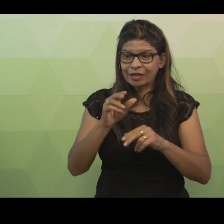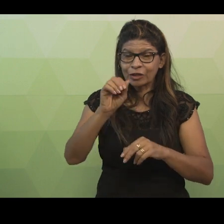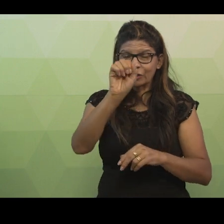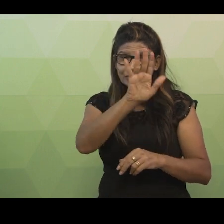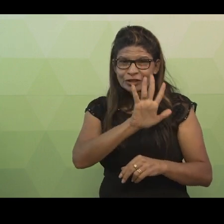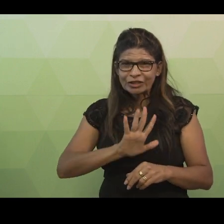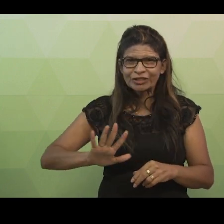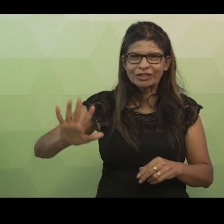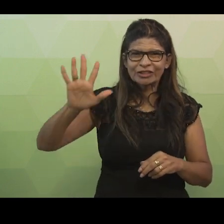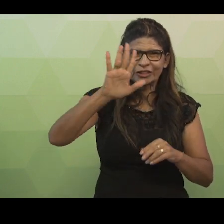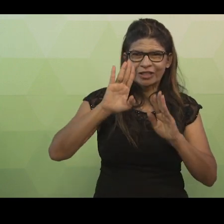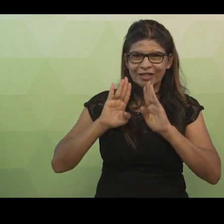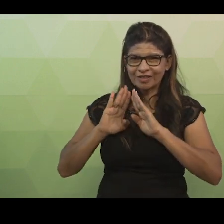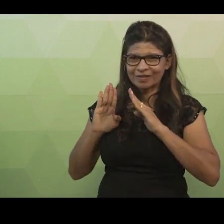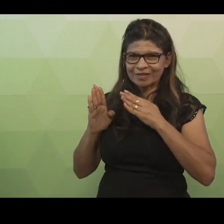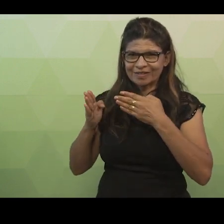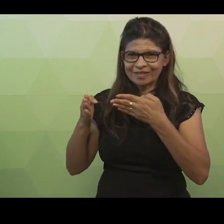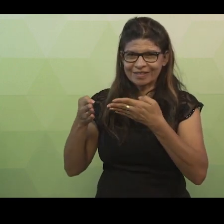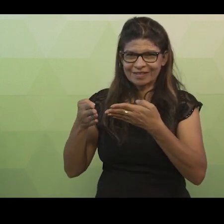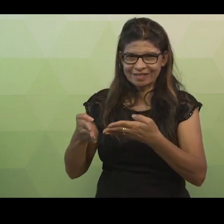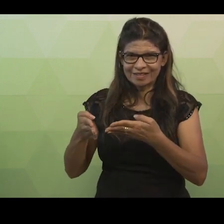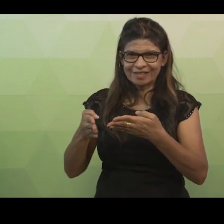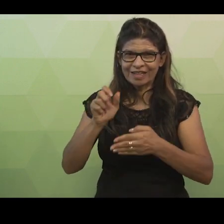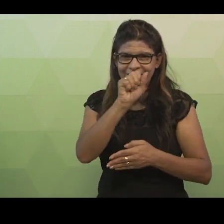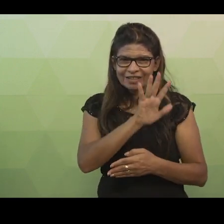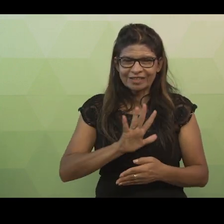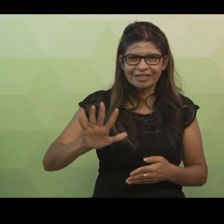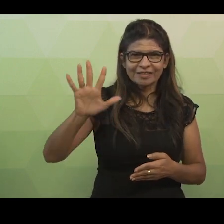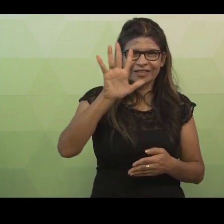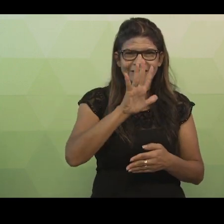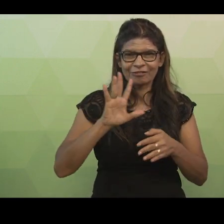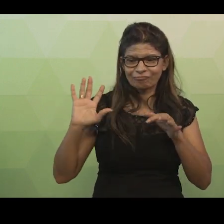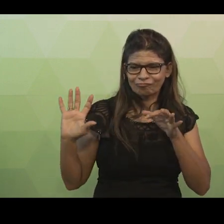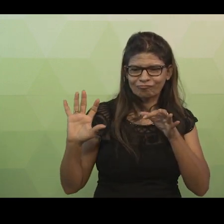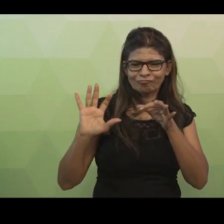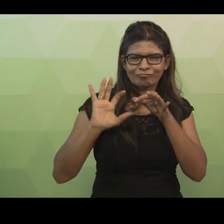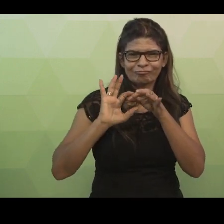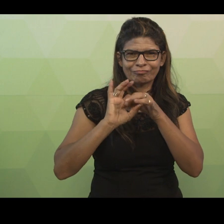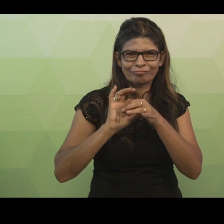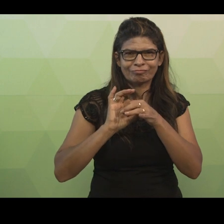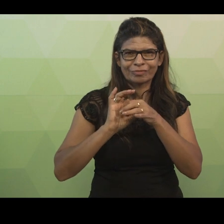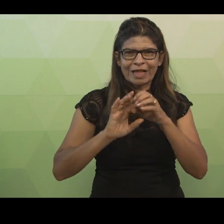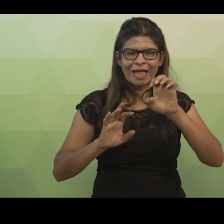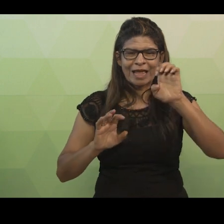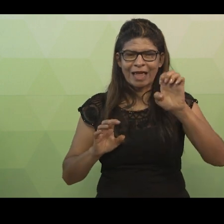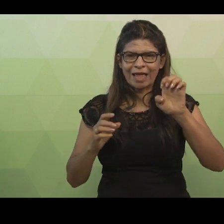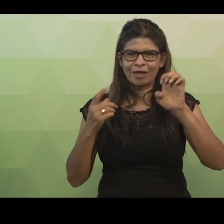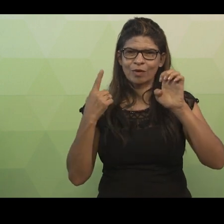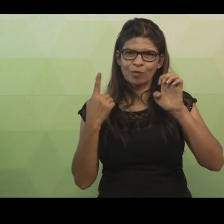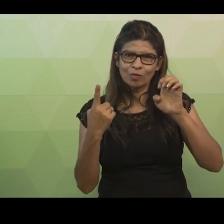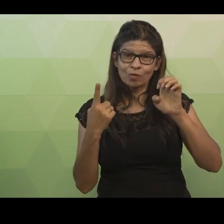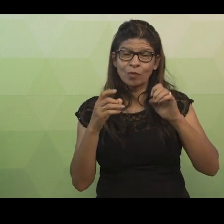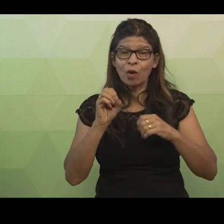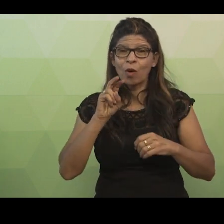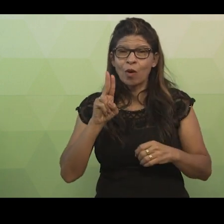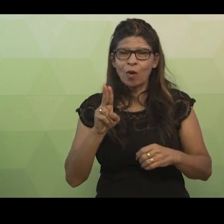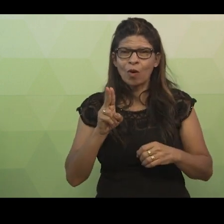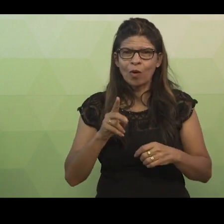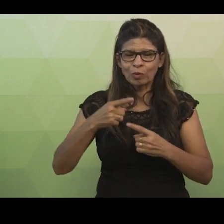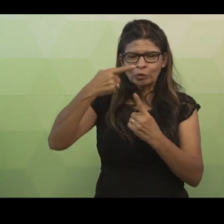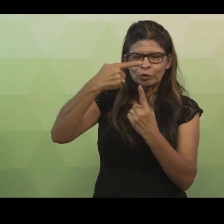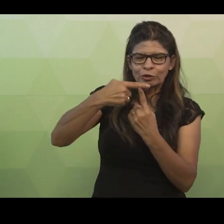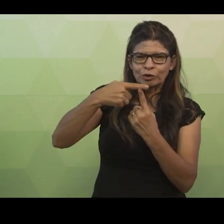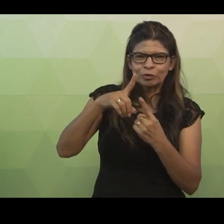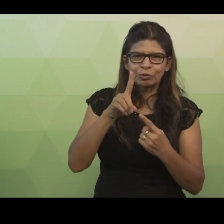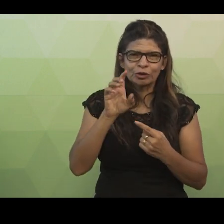específico. A generalização incorpora o relacionamento é um ou é um tipo de, que permite